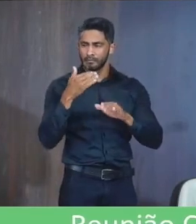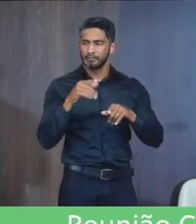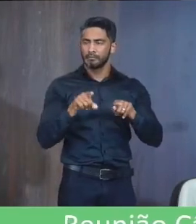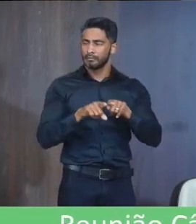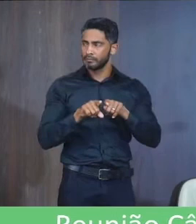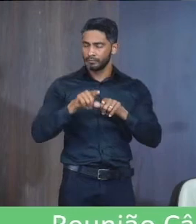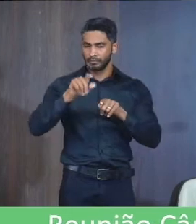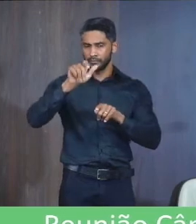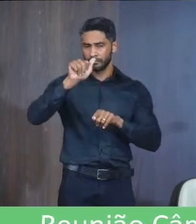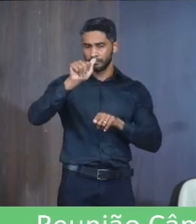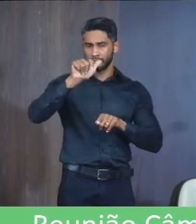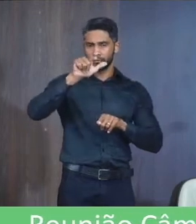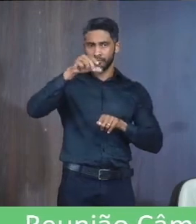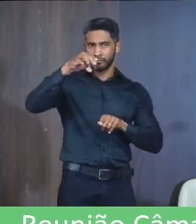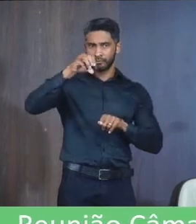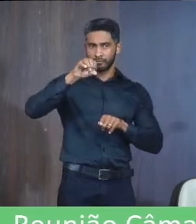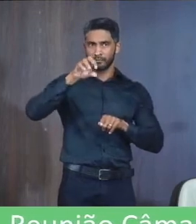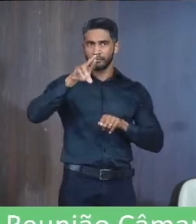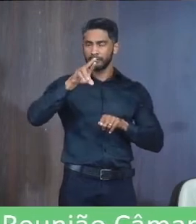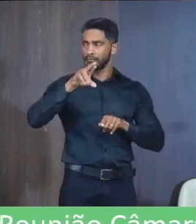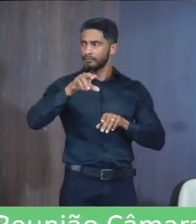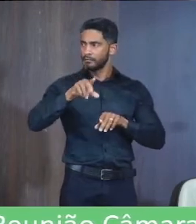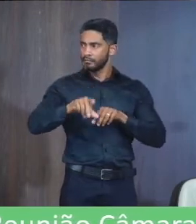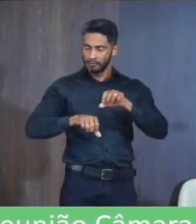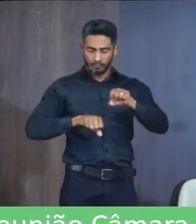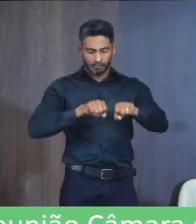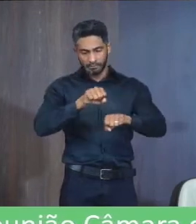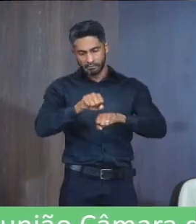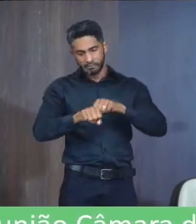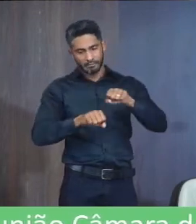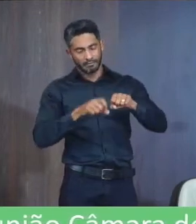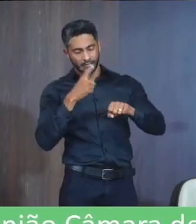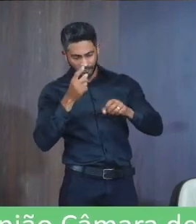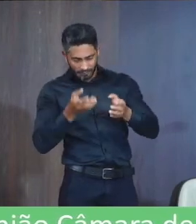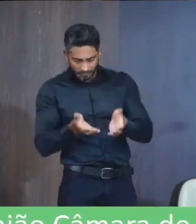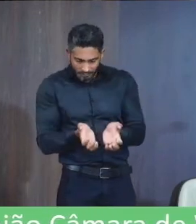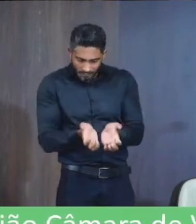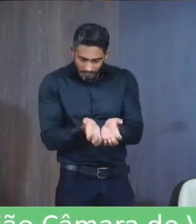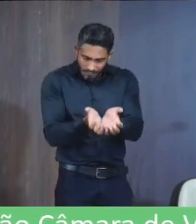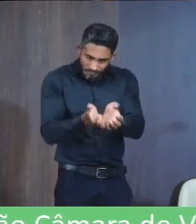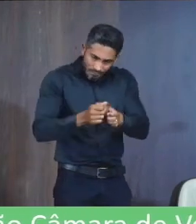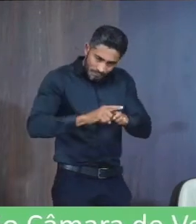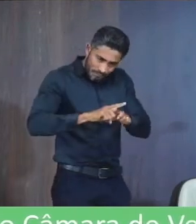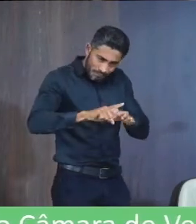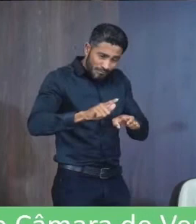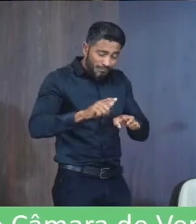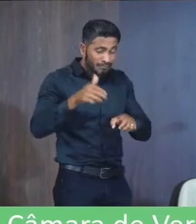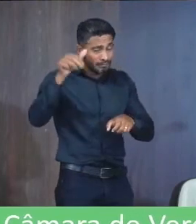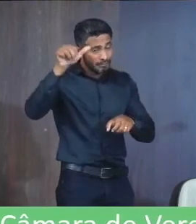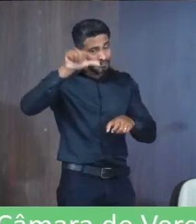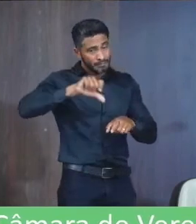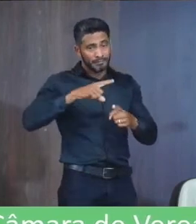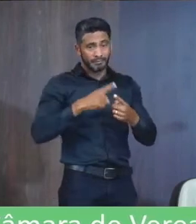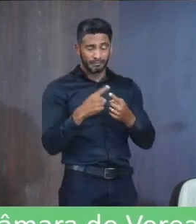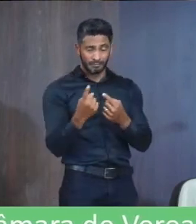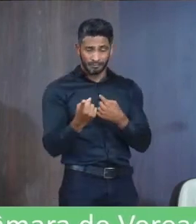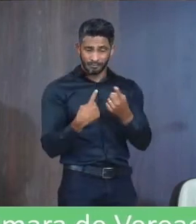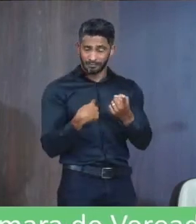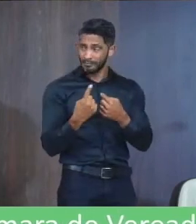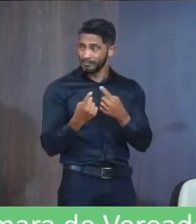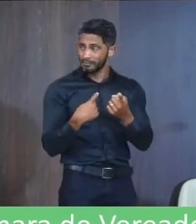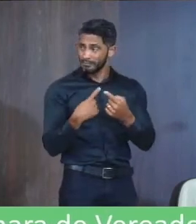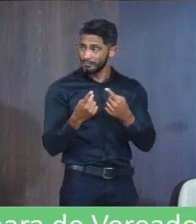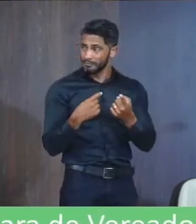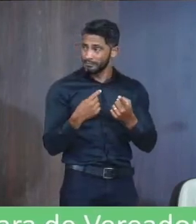aí Eu até falei O dia que estava passando A máquina Eu falei Só o patronamento Que não vai resolver Vai ficar pior Porque tem estrada Que estão mexendo aí